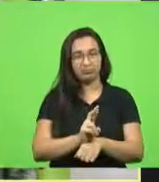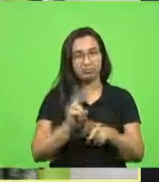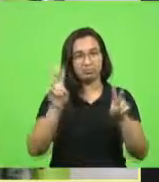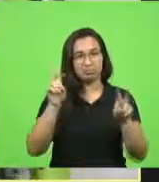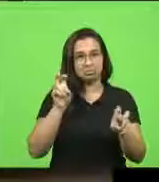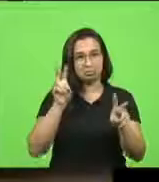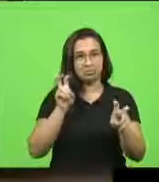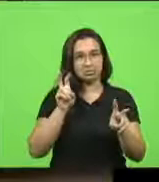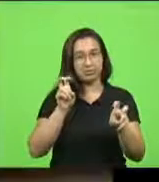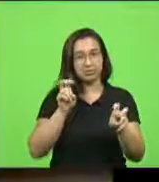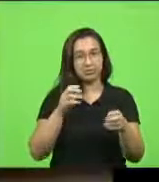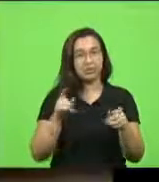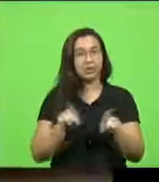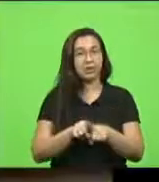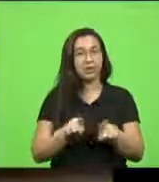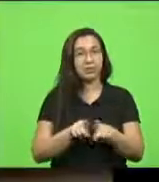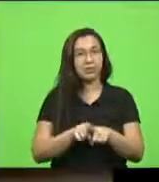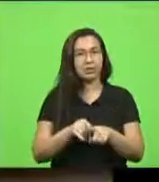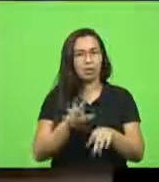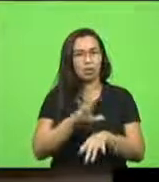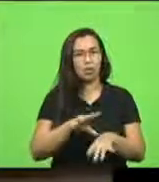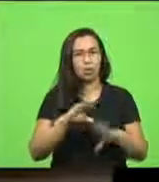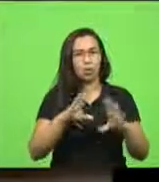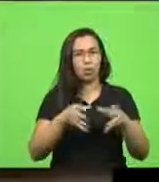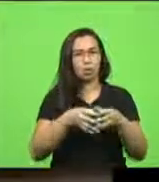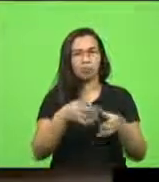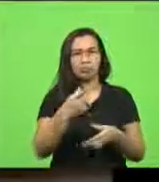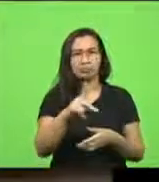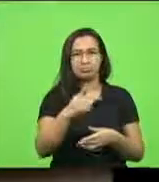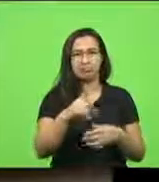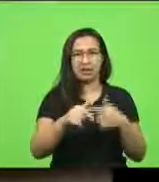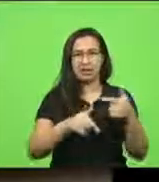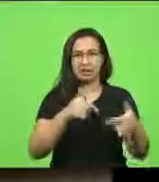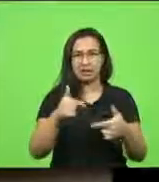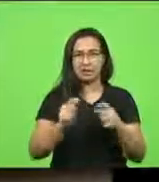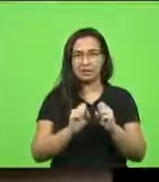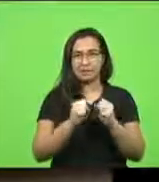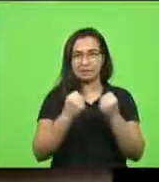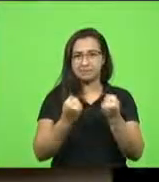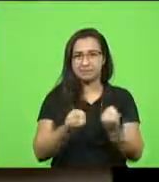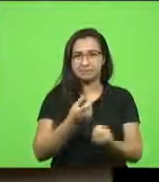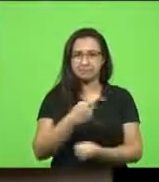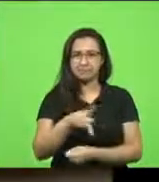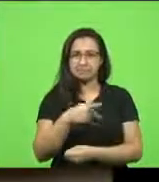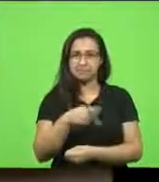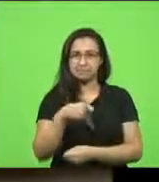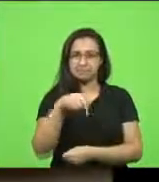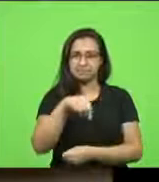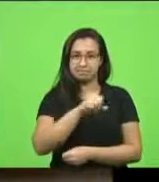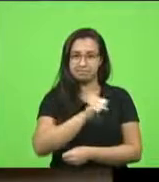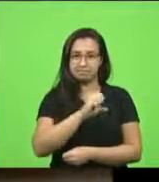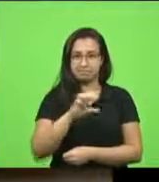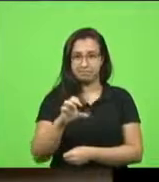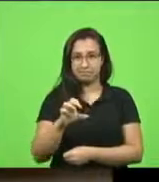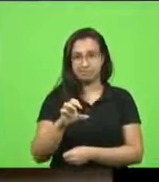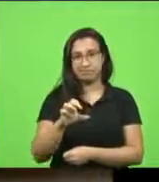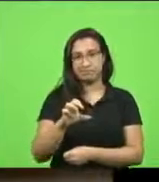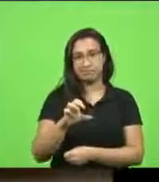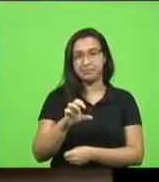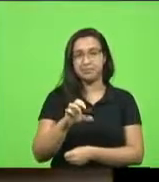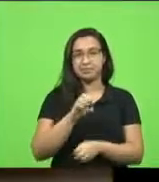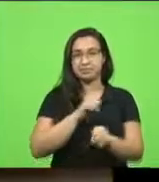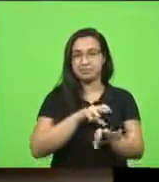envolvimento de toda a sua equipe no trabalho em defesa dos professores do nosso Estado de Santa Catarina, da educação